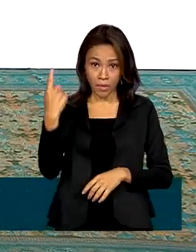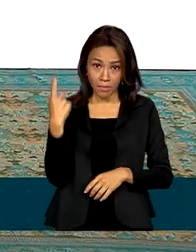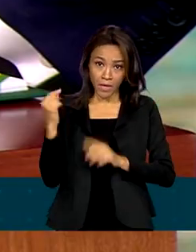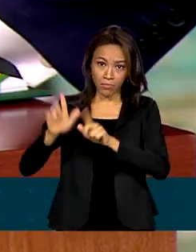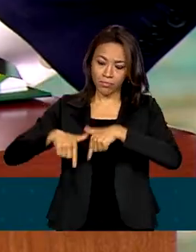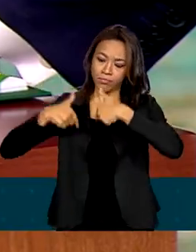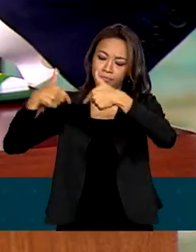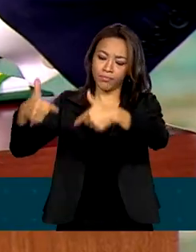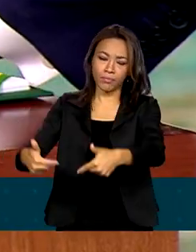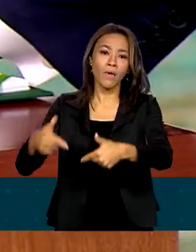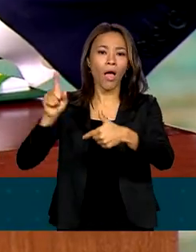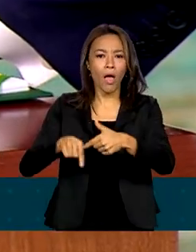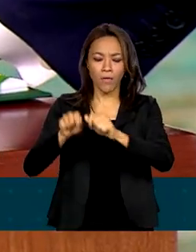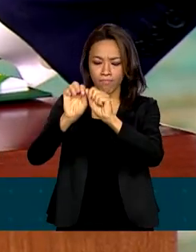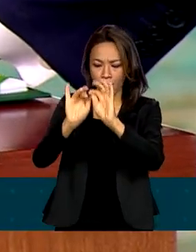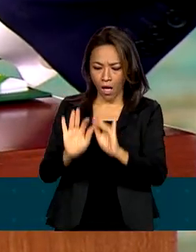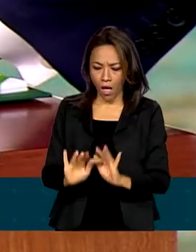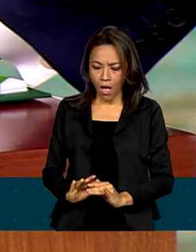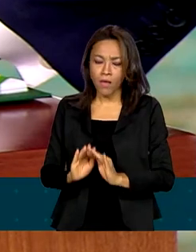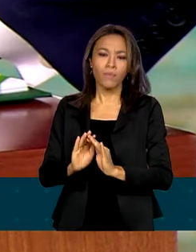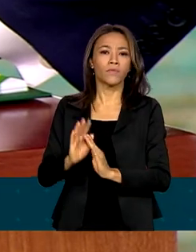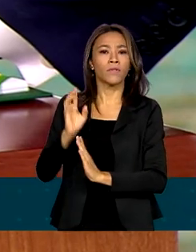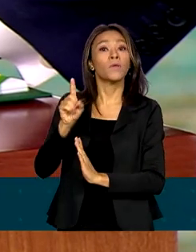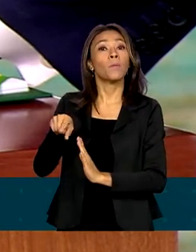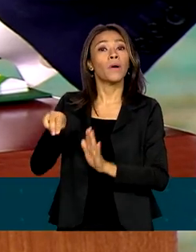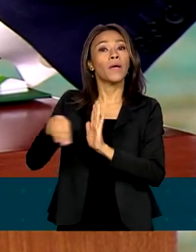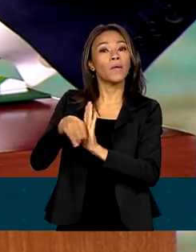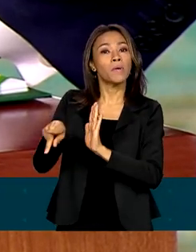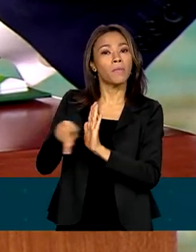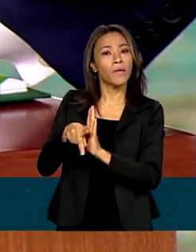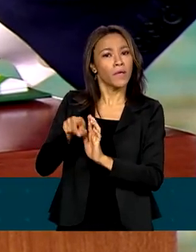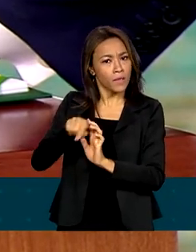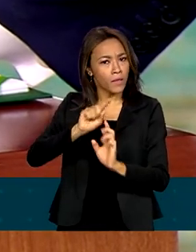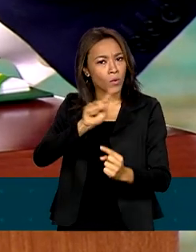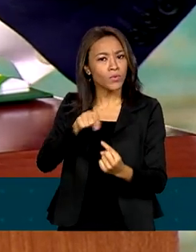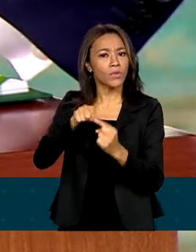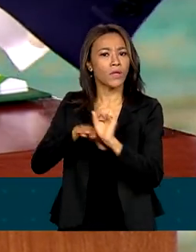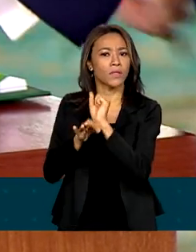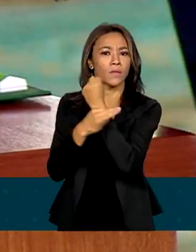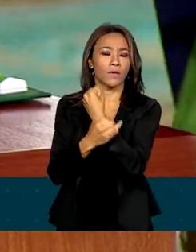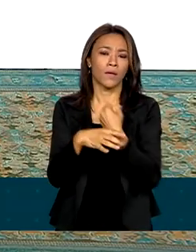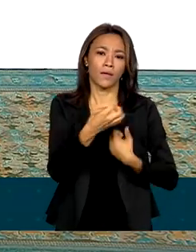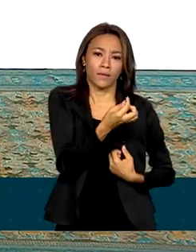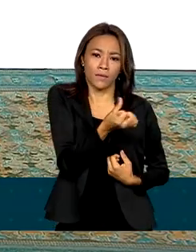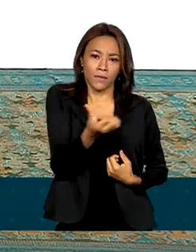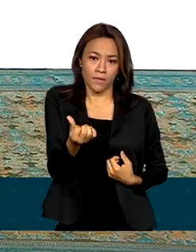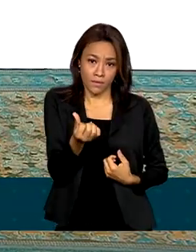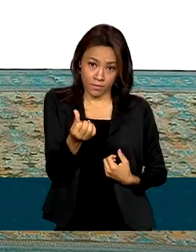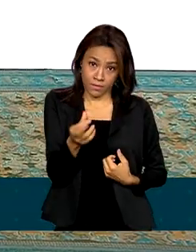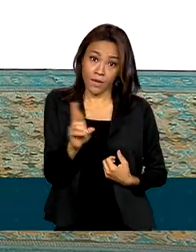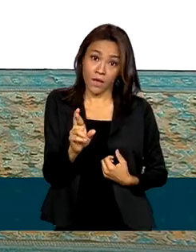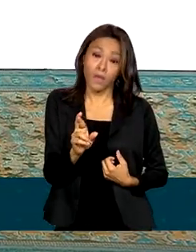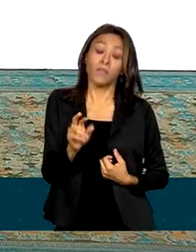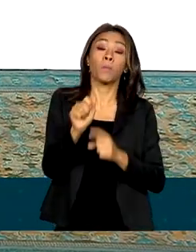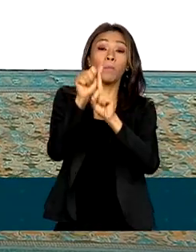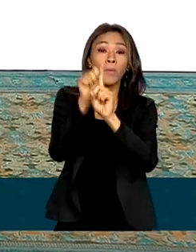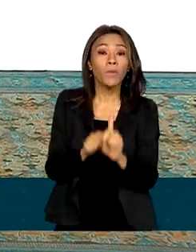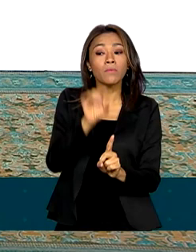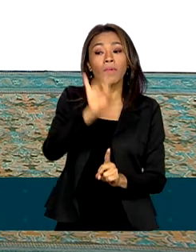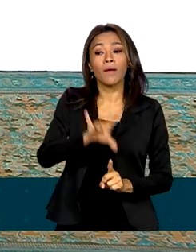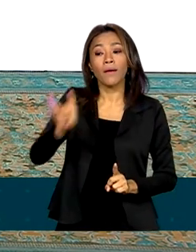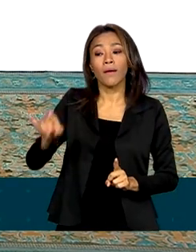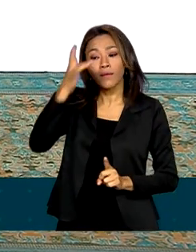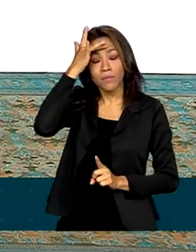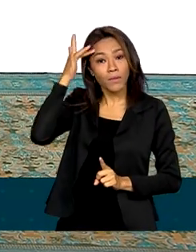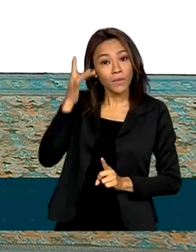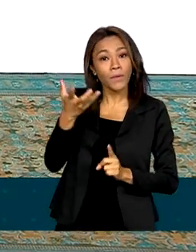federal foi a edição de uma medida provisória que garante o valor mínimo de R$ 600,00 por mês para cada beneficiário do Bolsa